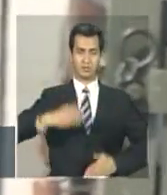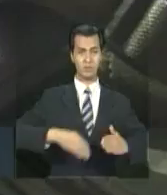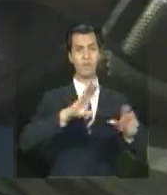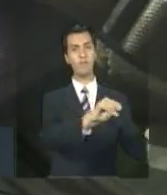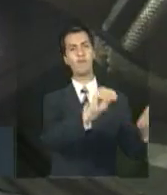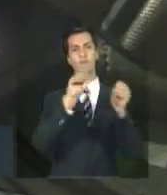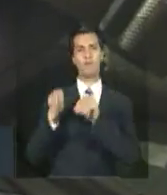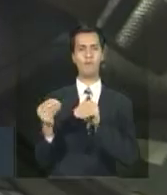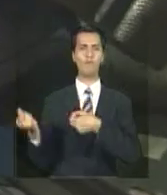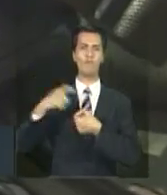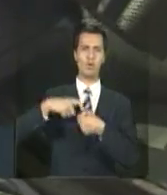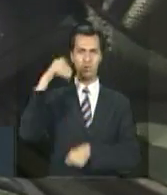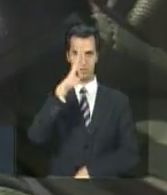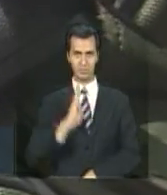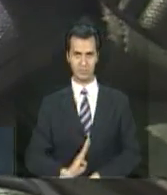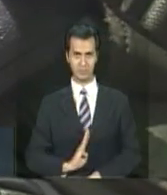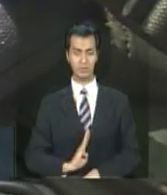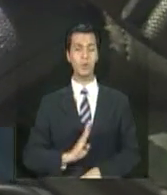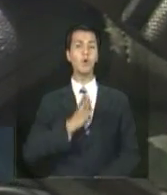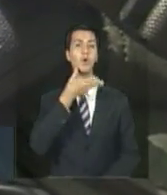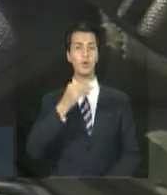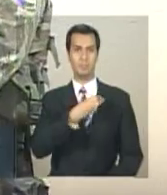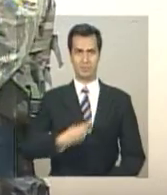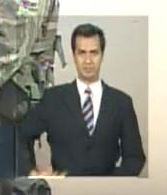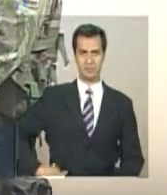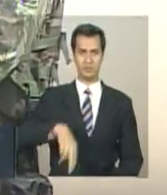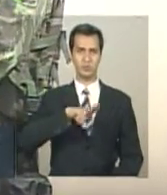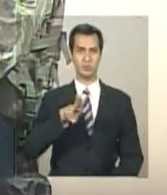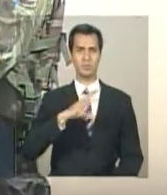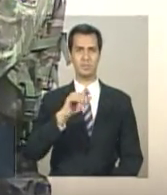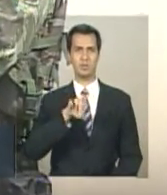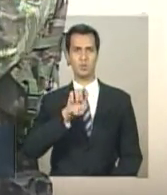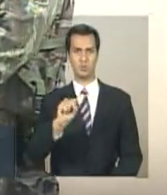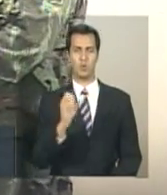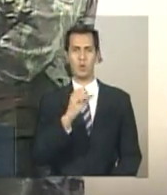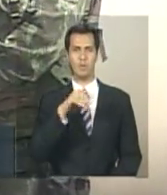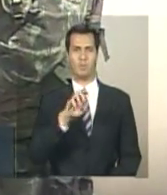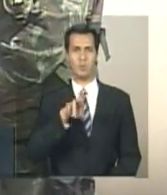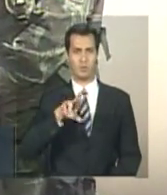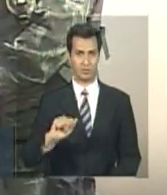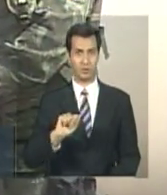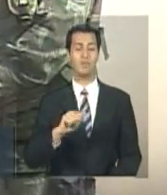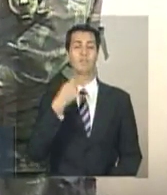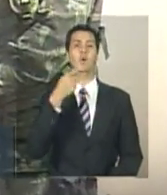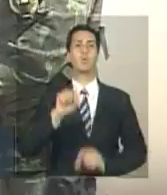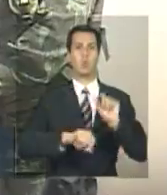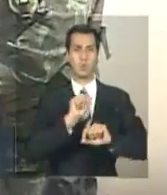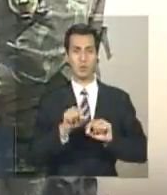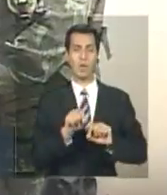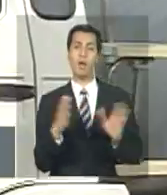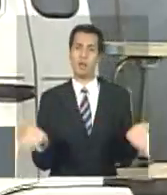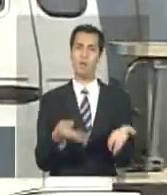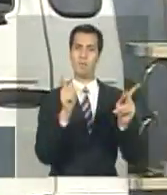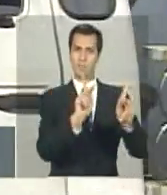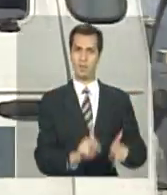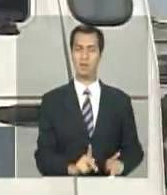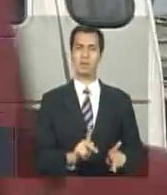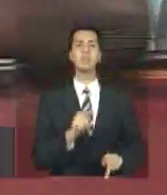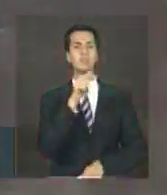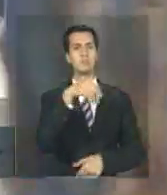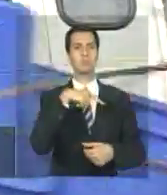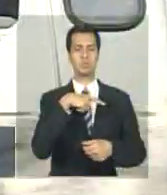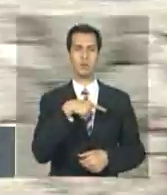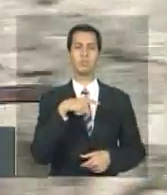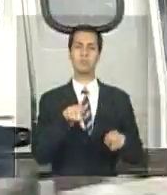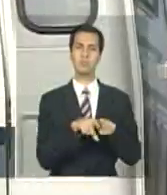acordo com o ministro da Defesa, Celso Amorim, a situação de segurança melhorou e o país vive um clima de democracia com